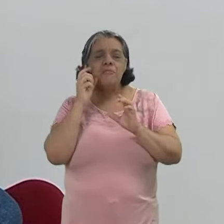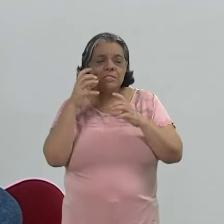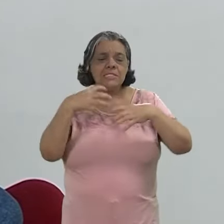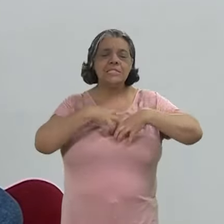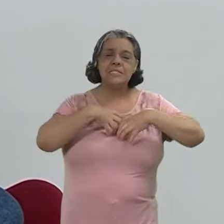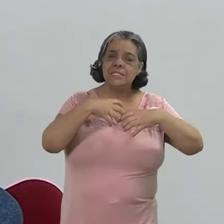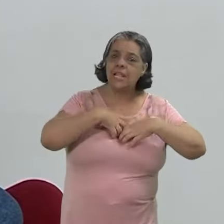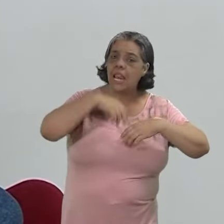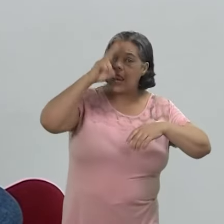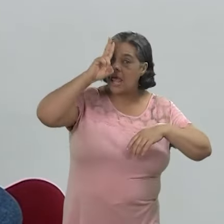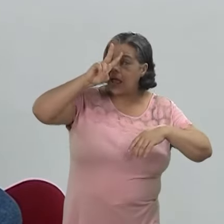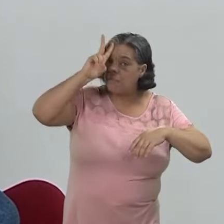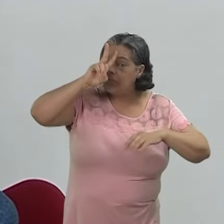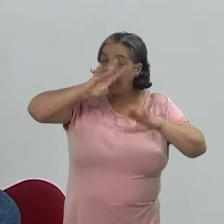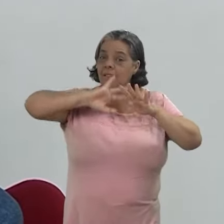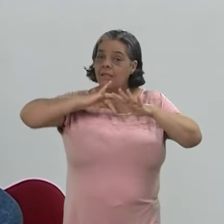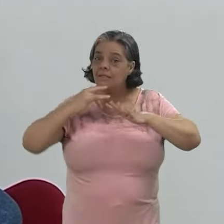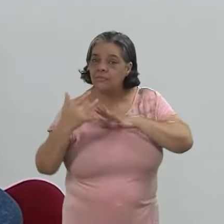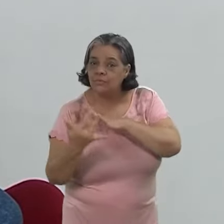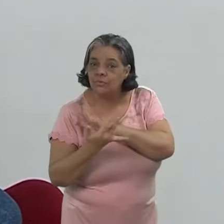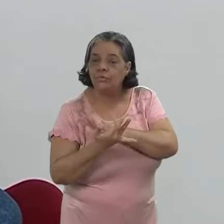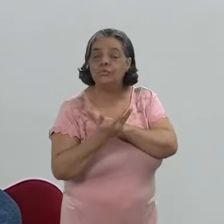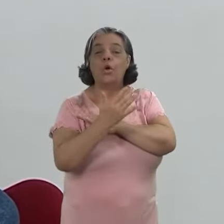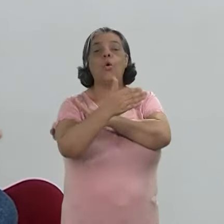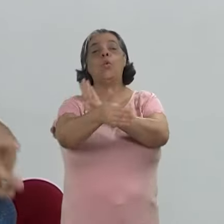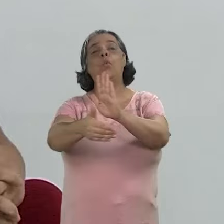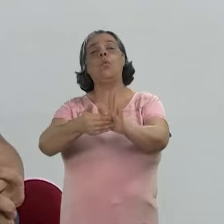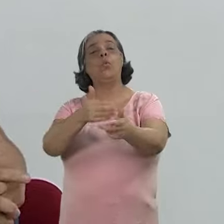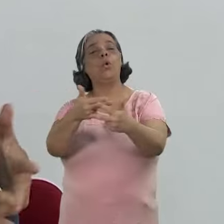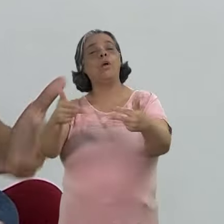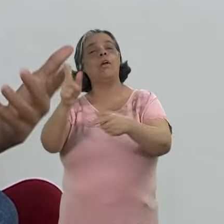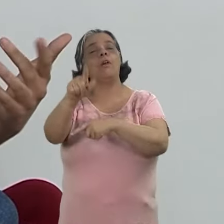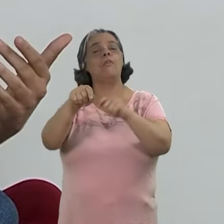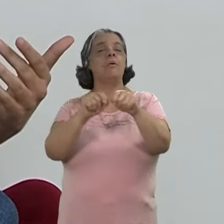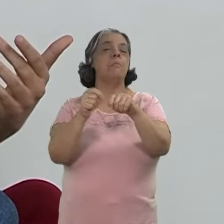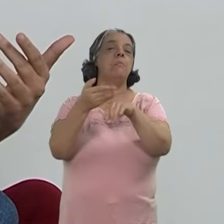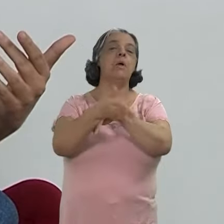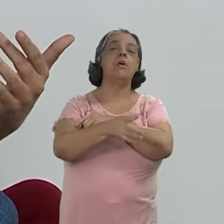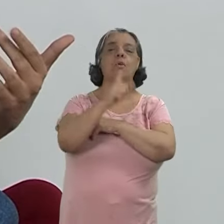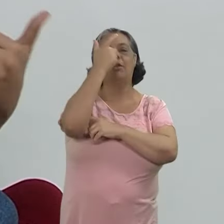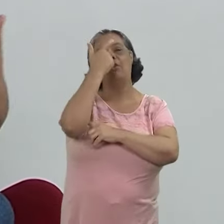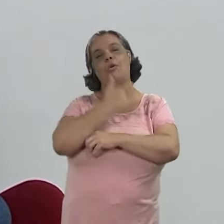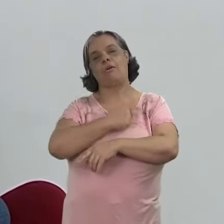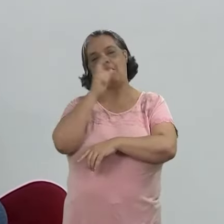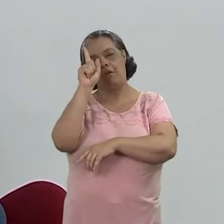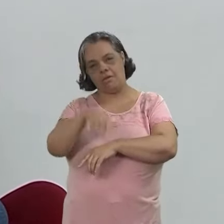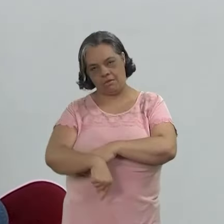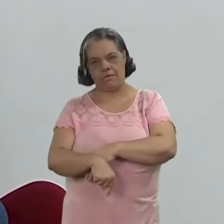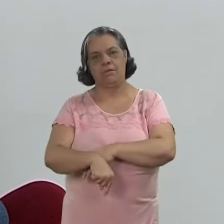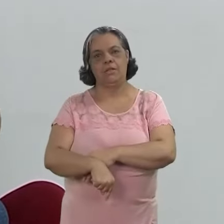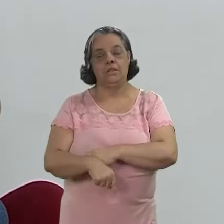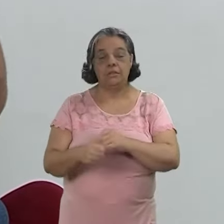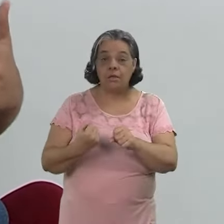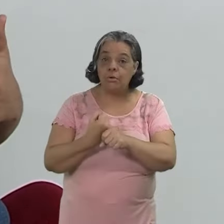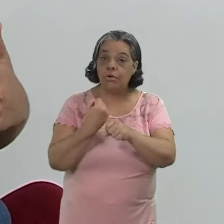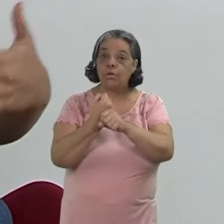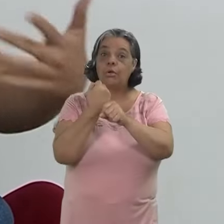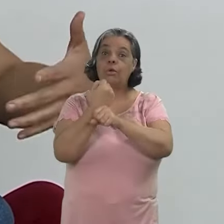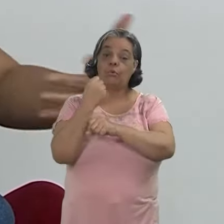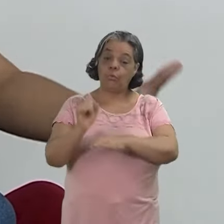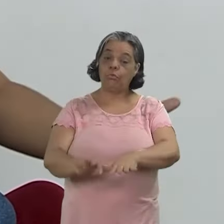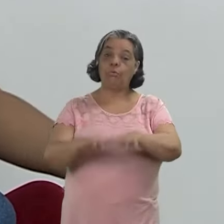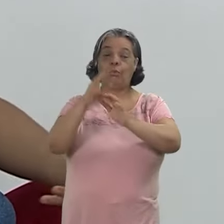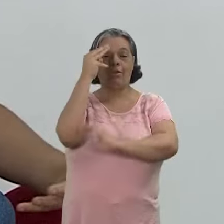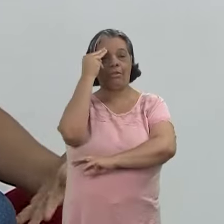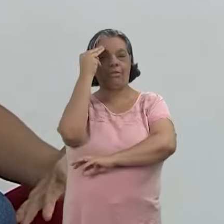audiovisual, pelos lembretes das redes sociais. Tudo isso faz parte de quem a gente é. A gente está se constituindo